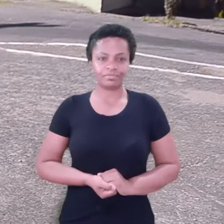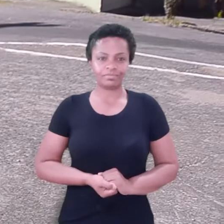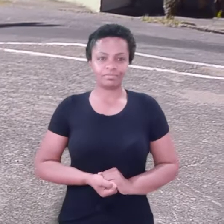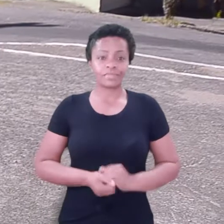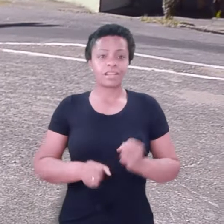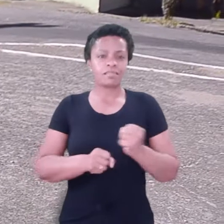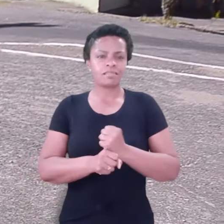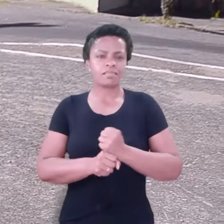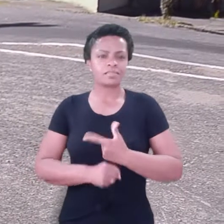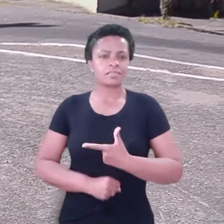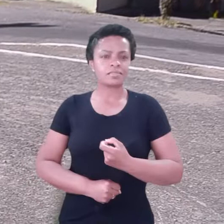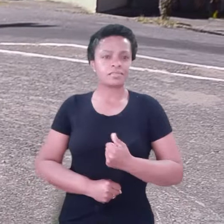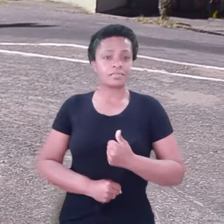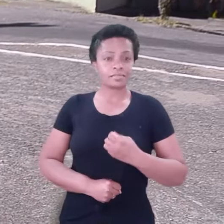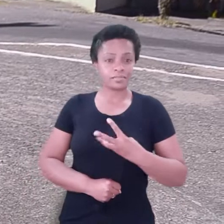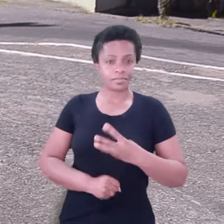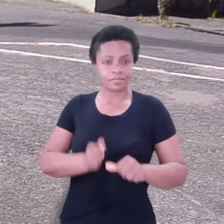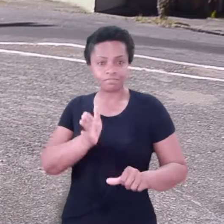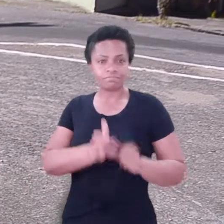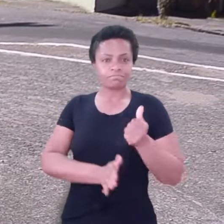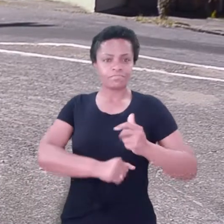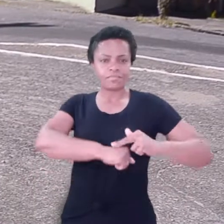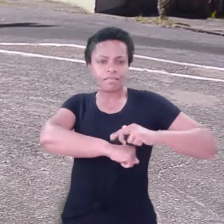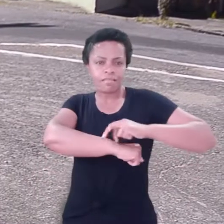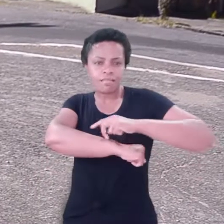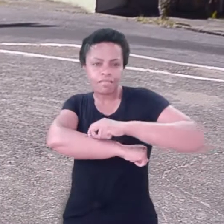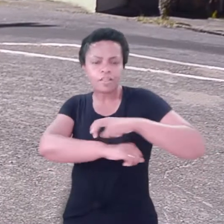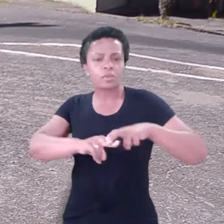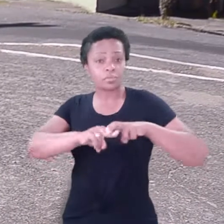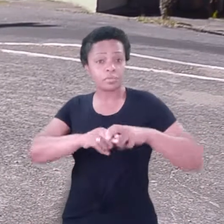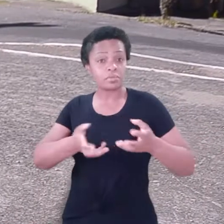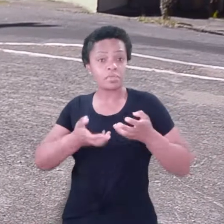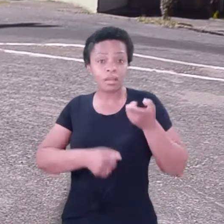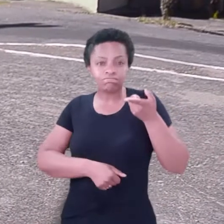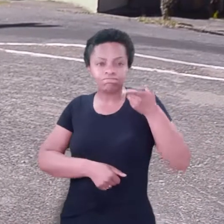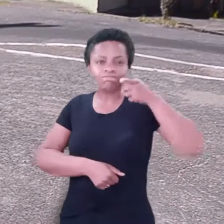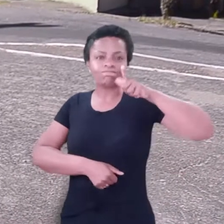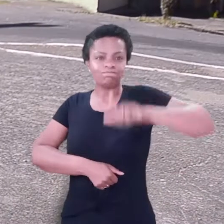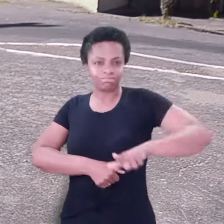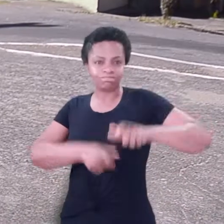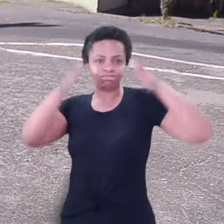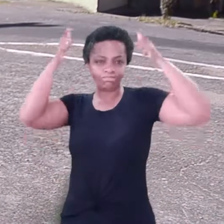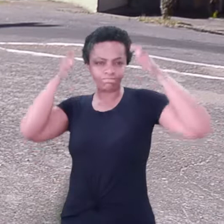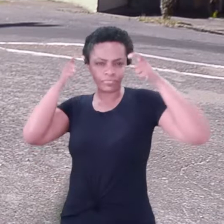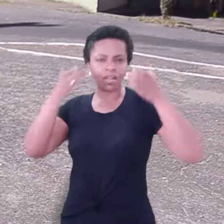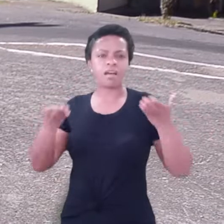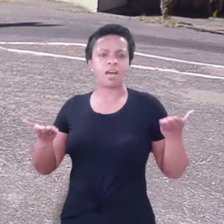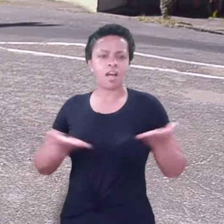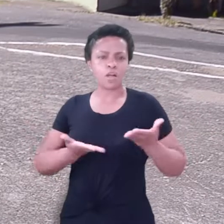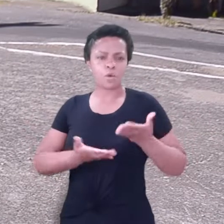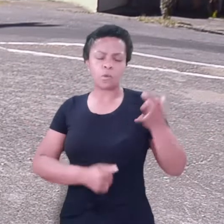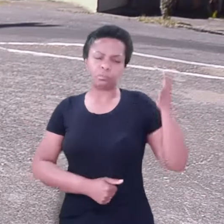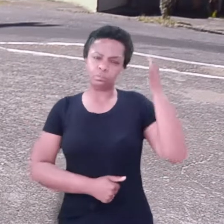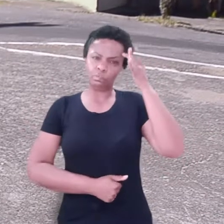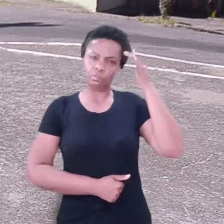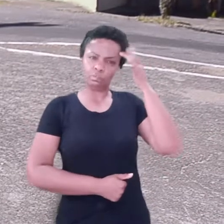Eu quero ser a Rainha das Rosas, pois em 2013 foi a primeira vez que eu pisei em meu passarão E foi na festa das Rosas E agora com mais